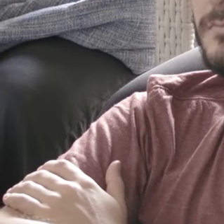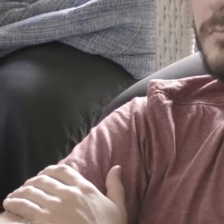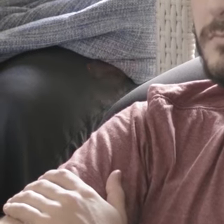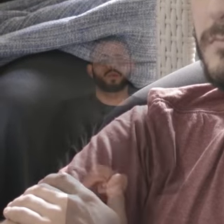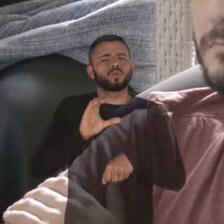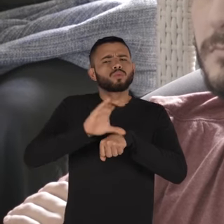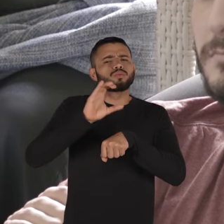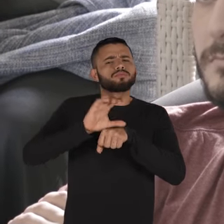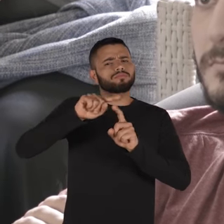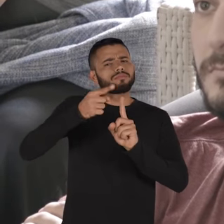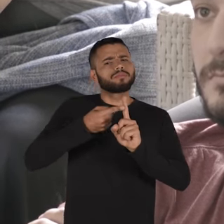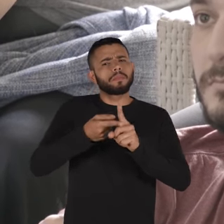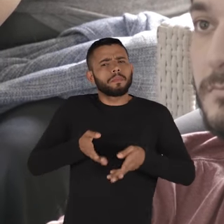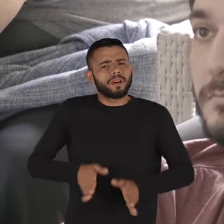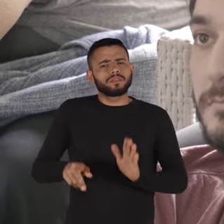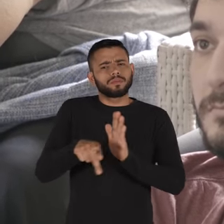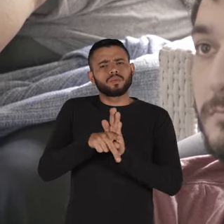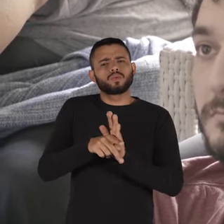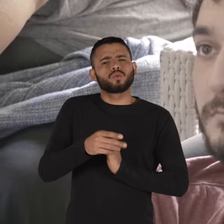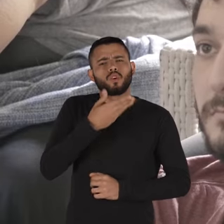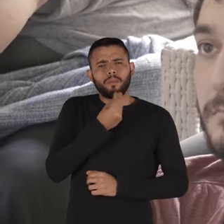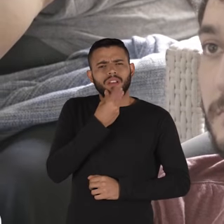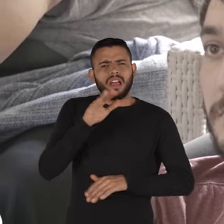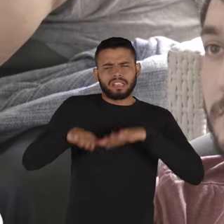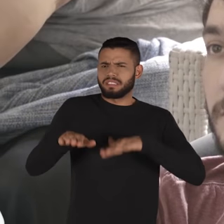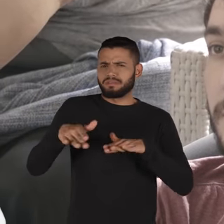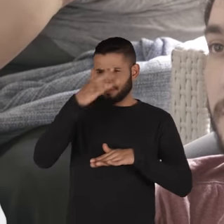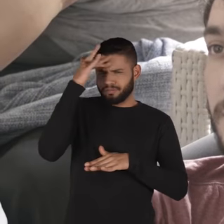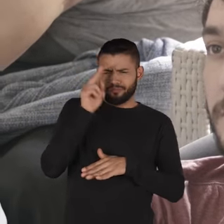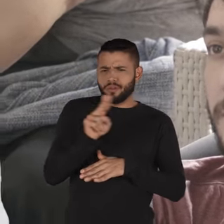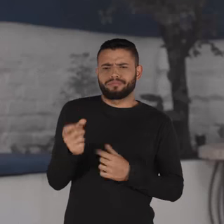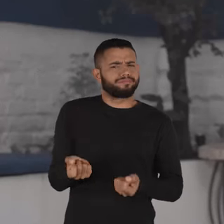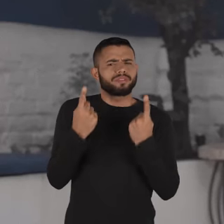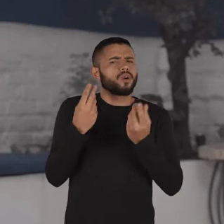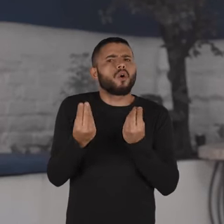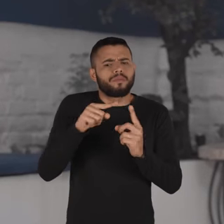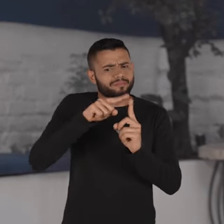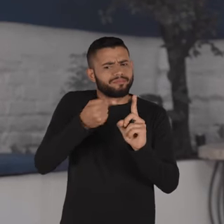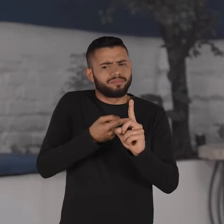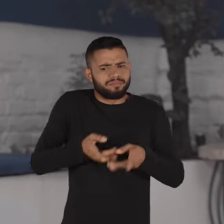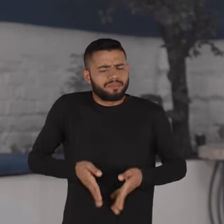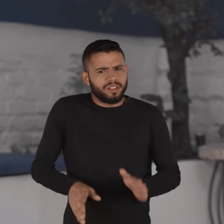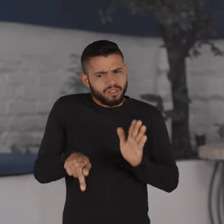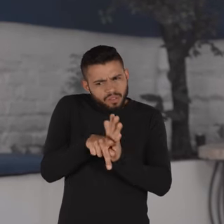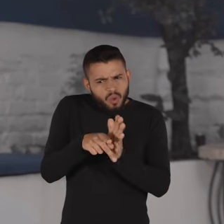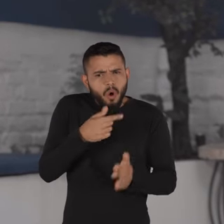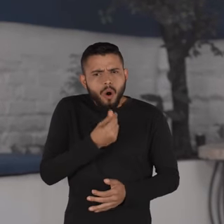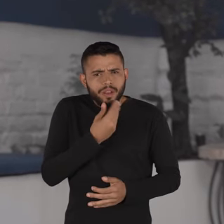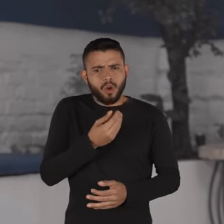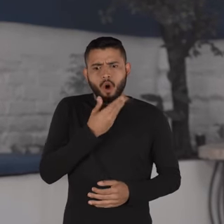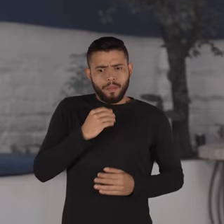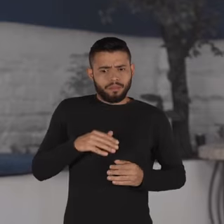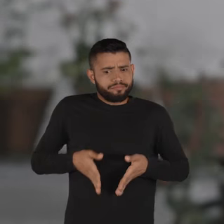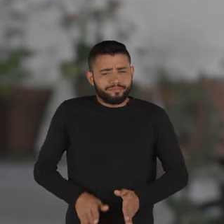Tiago. Curso de Gestação e Parto para Homens. Esse nome às vezes até gera um estranhamento, né? Como assim? Gestação e Parto para Homens, né? Homem não